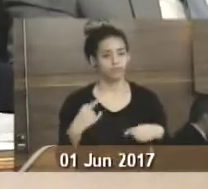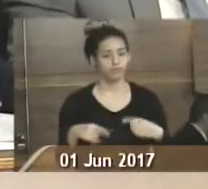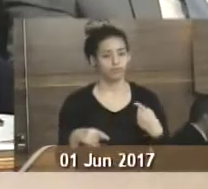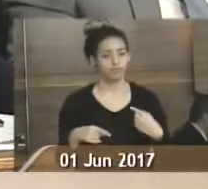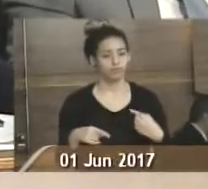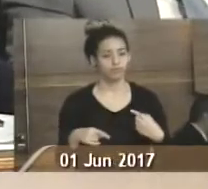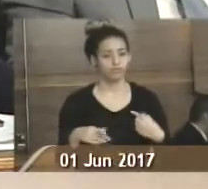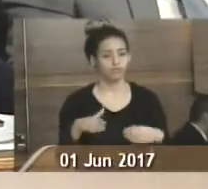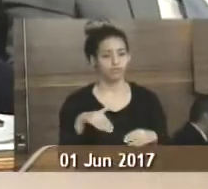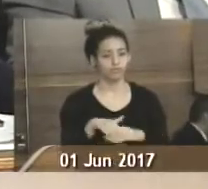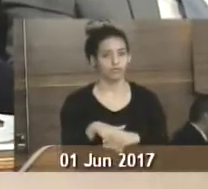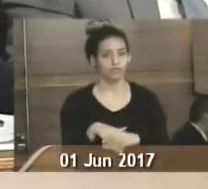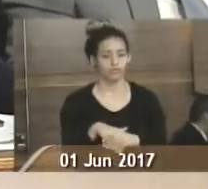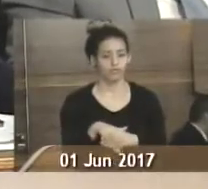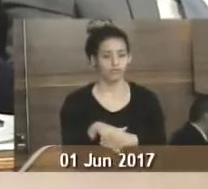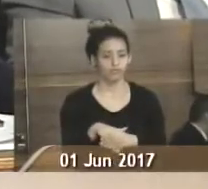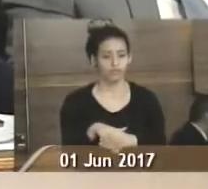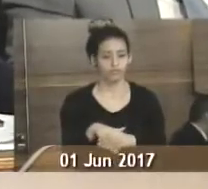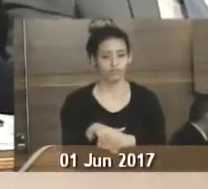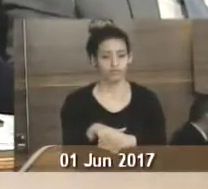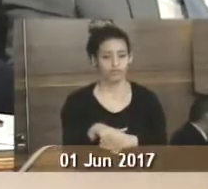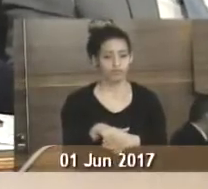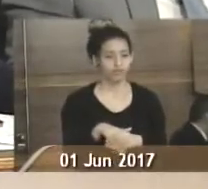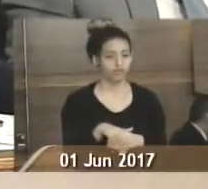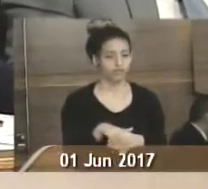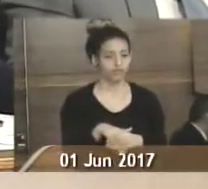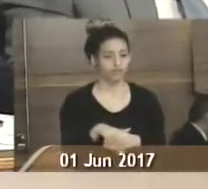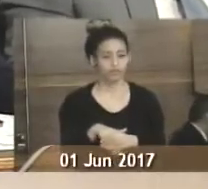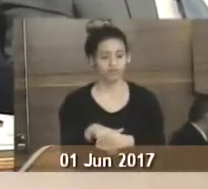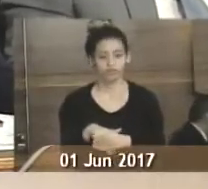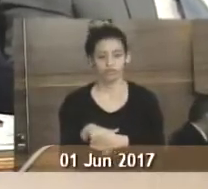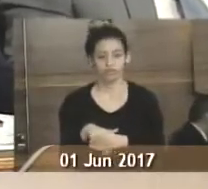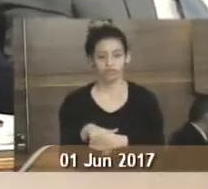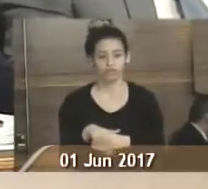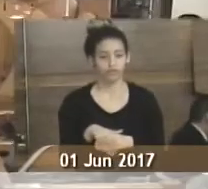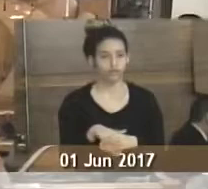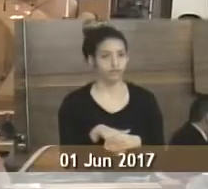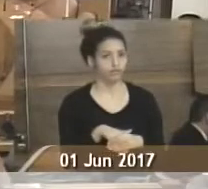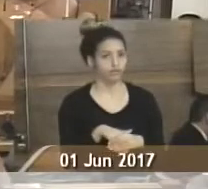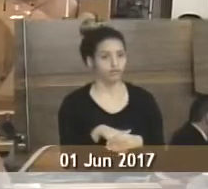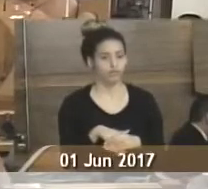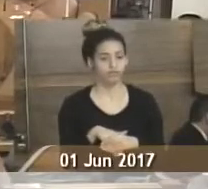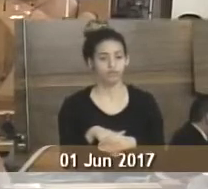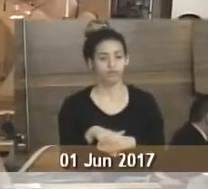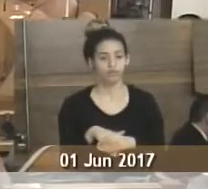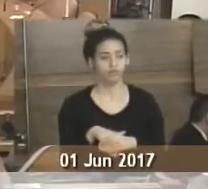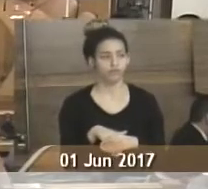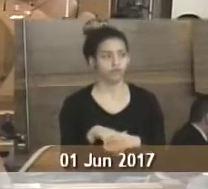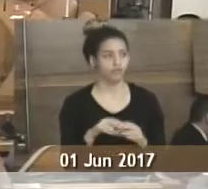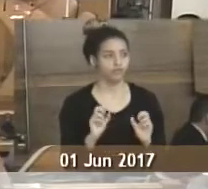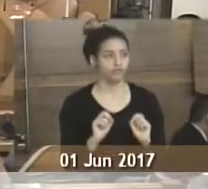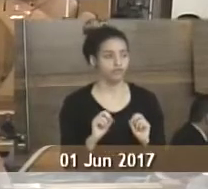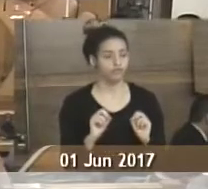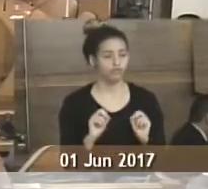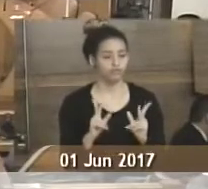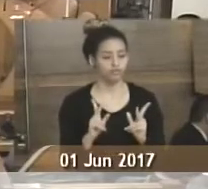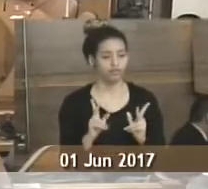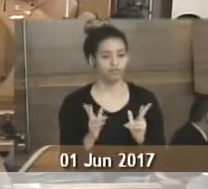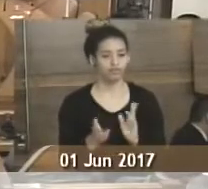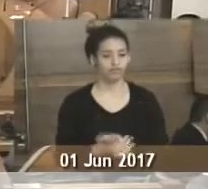discussão, não havendo oradores, em votação. Os vereadores que aprovam, permaneçam como estão.